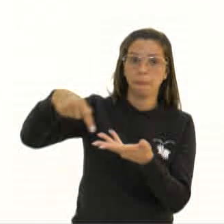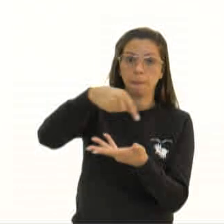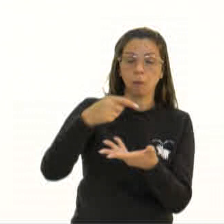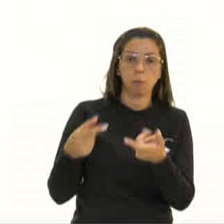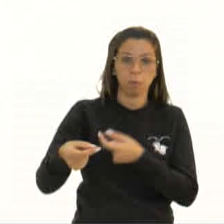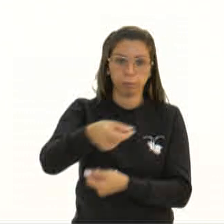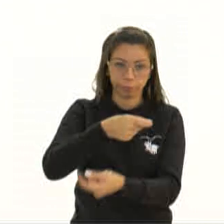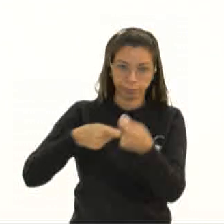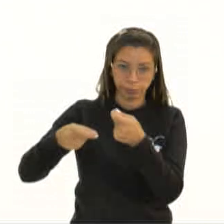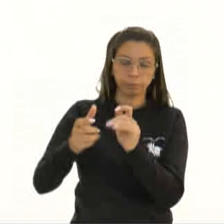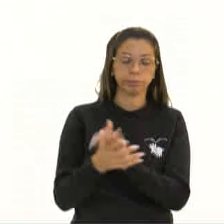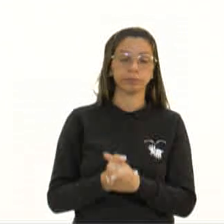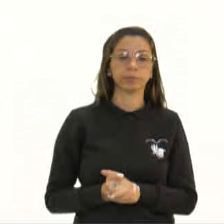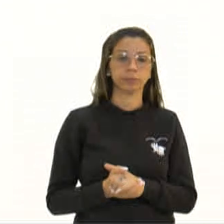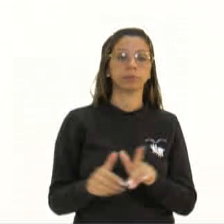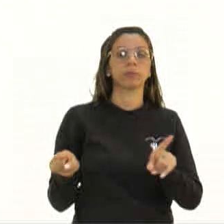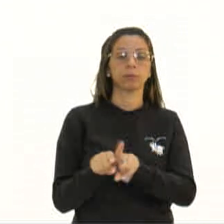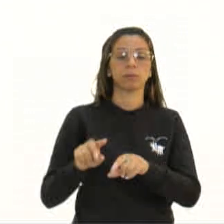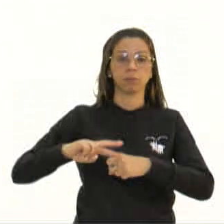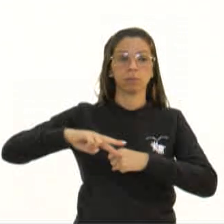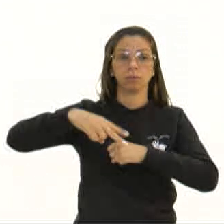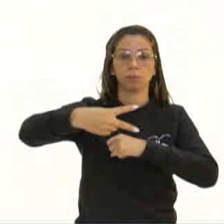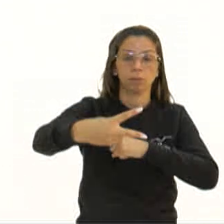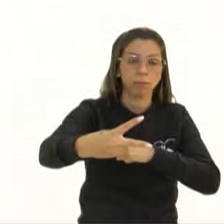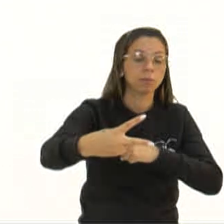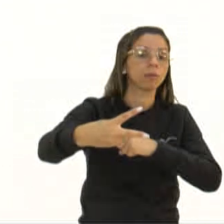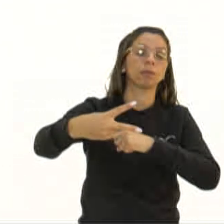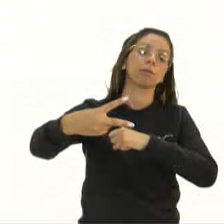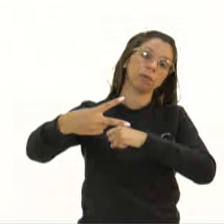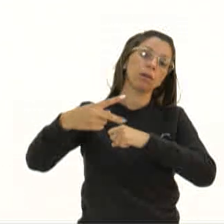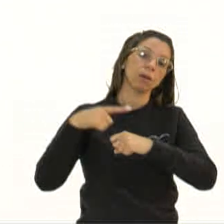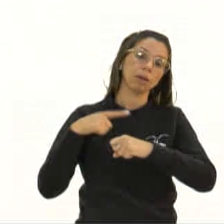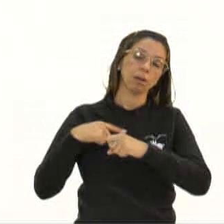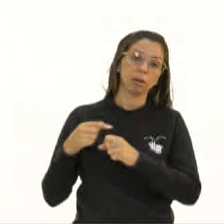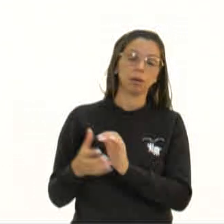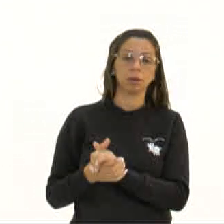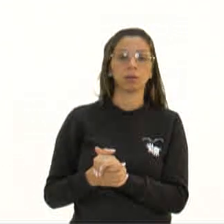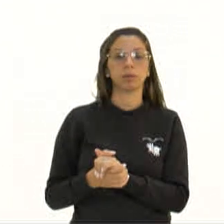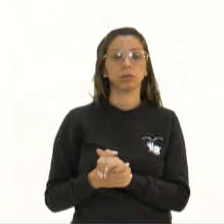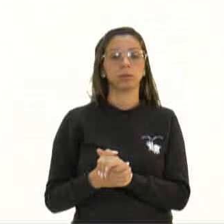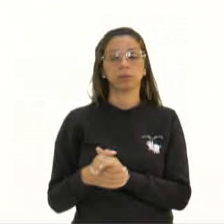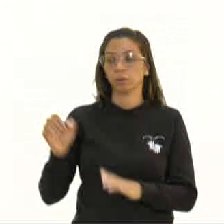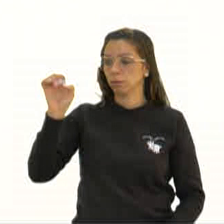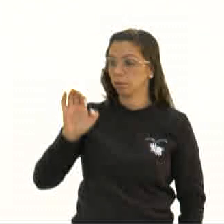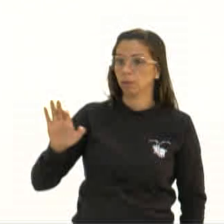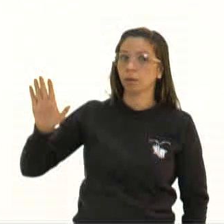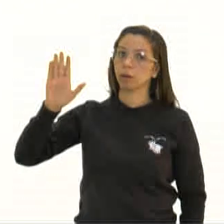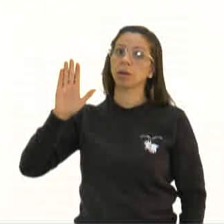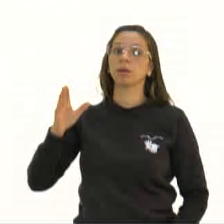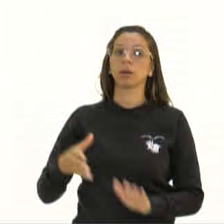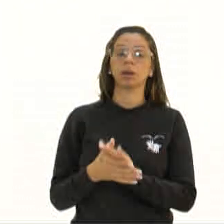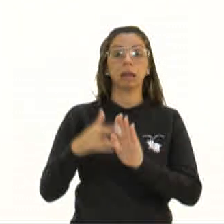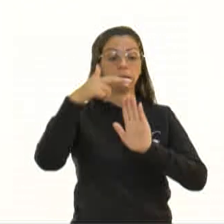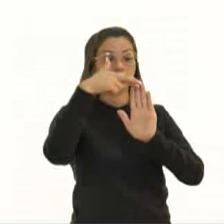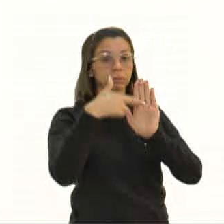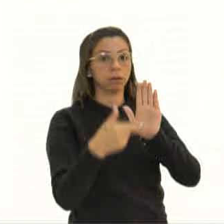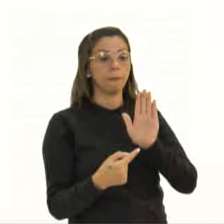Consequentemente, uma das maiores intervenientes no comércio. Dita regras do comércio mundial,